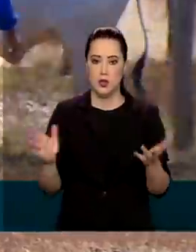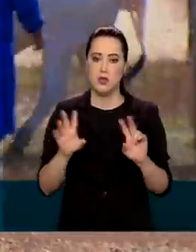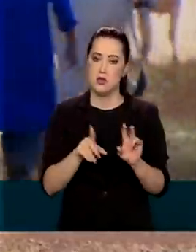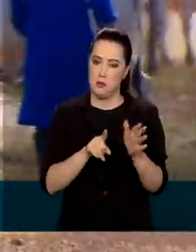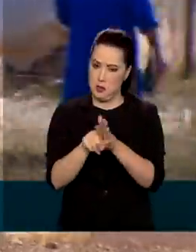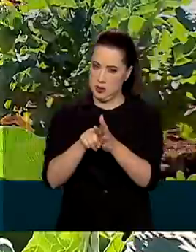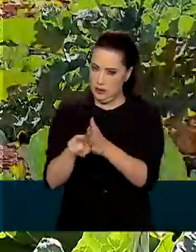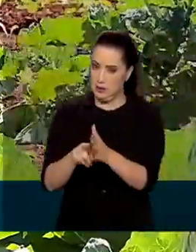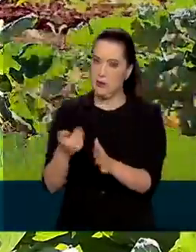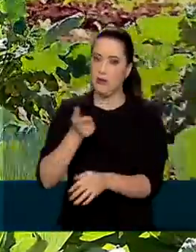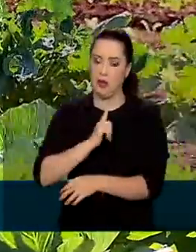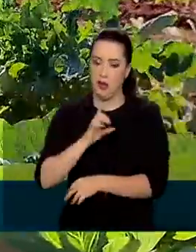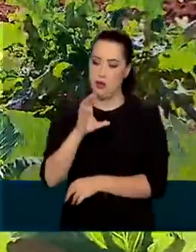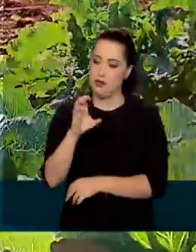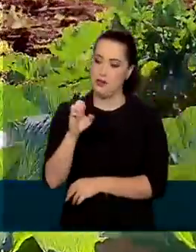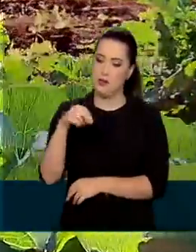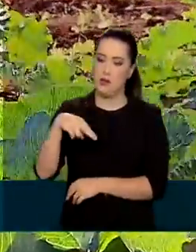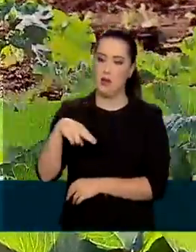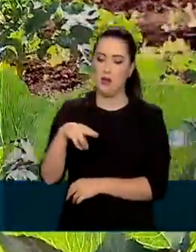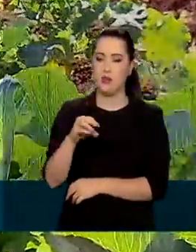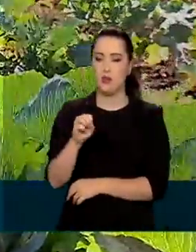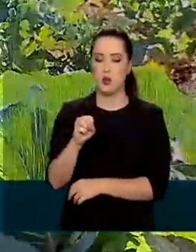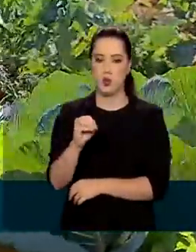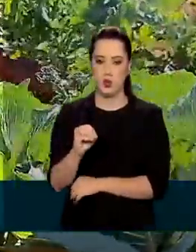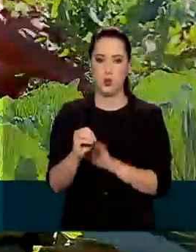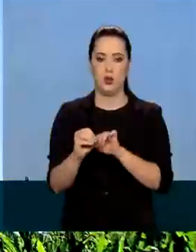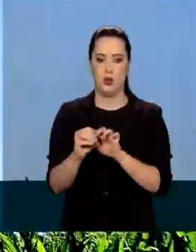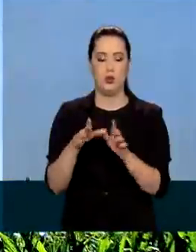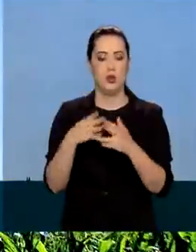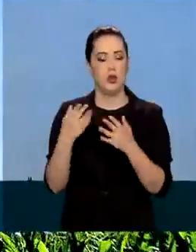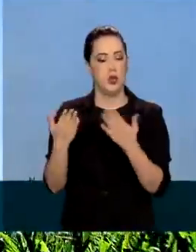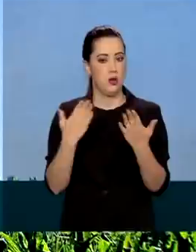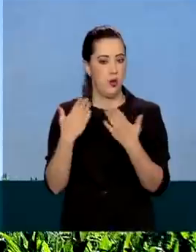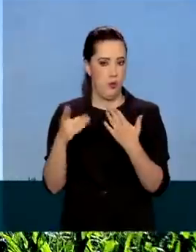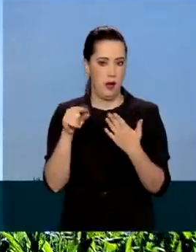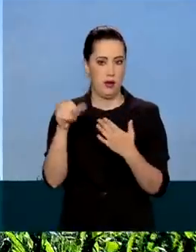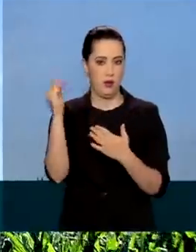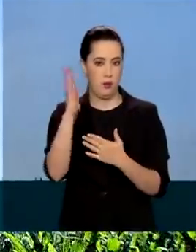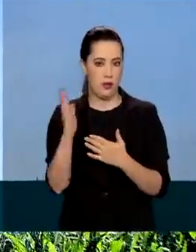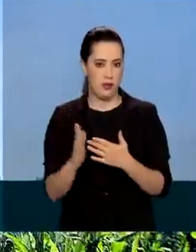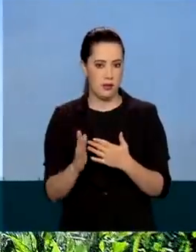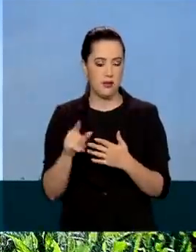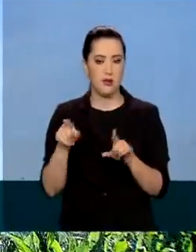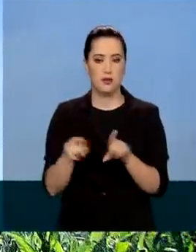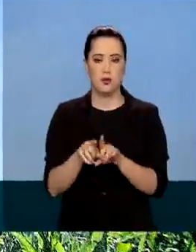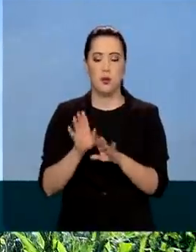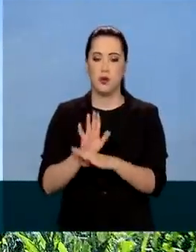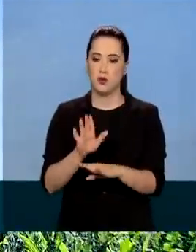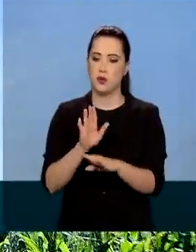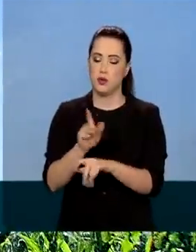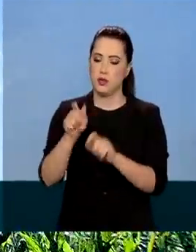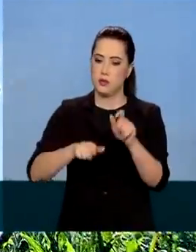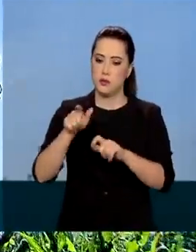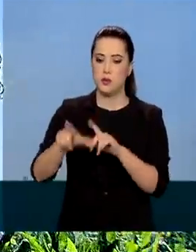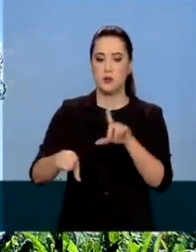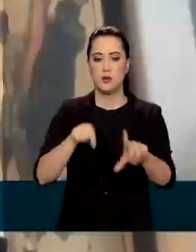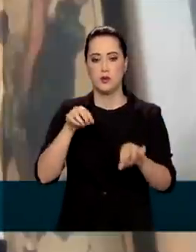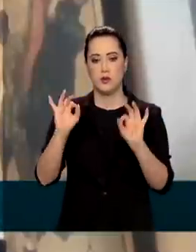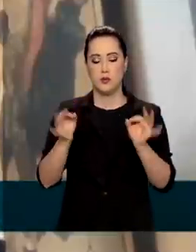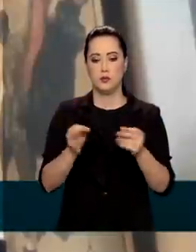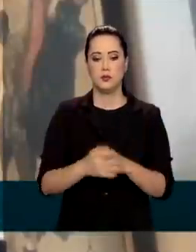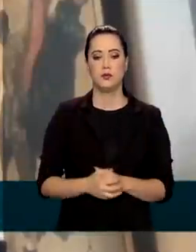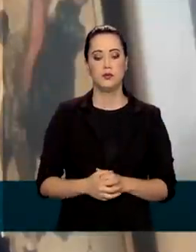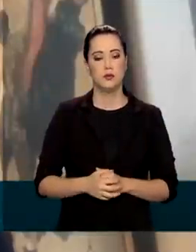Censo Agropecuário. Além de fazer um retrato do Brasil rural, o Censo pode ajudar os produtores a fazer escolhas.